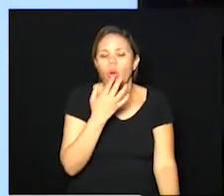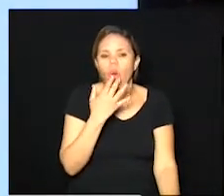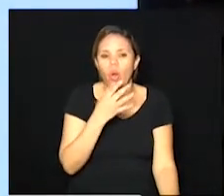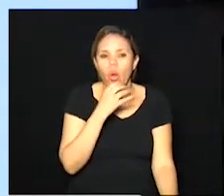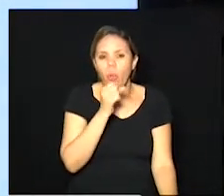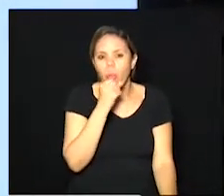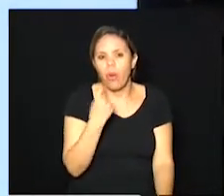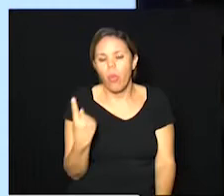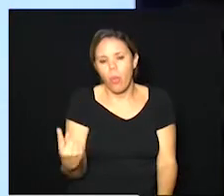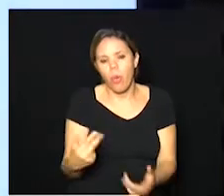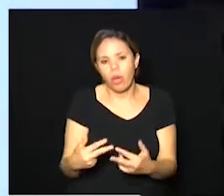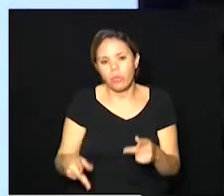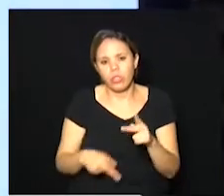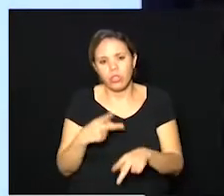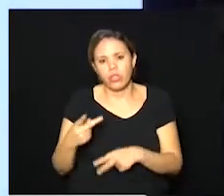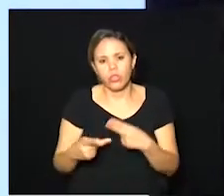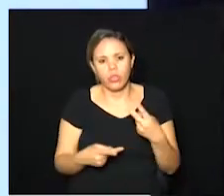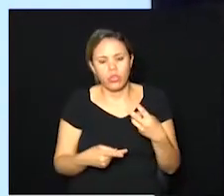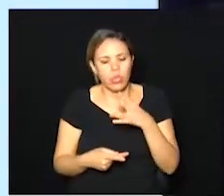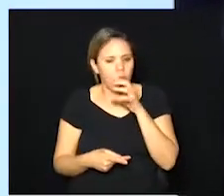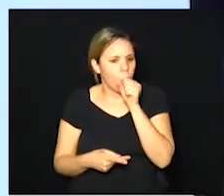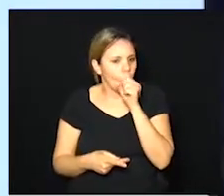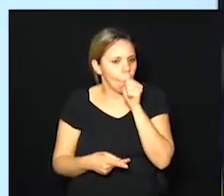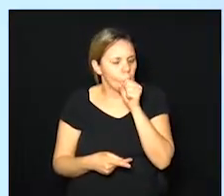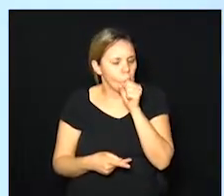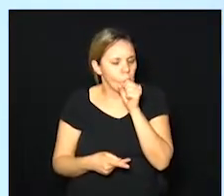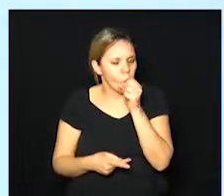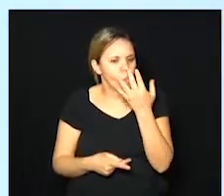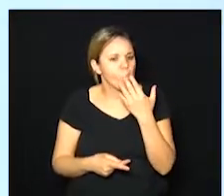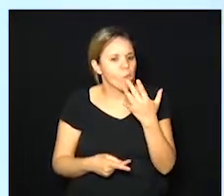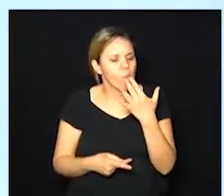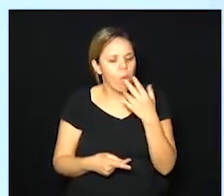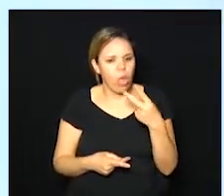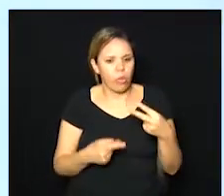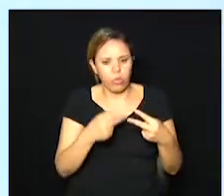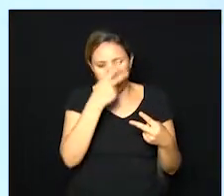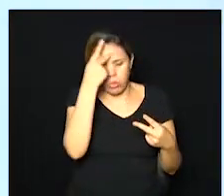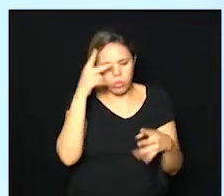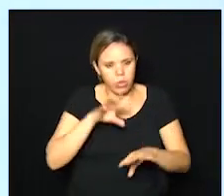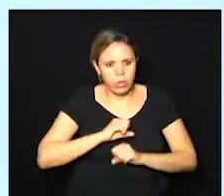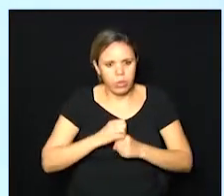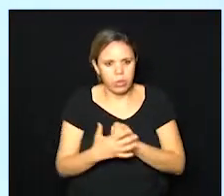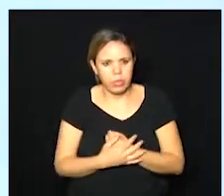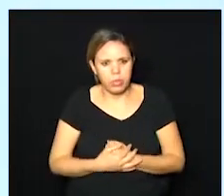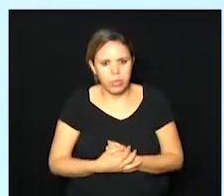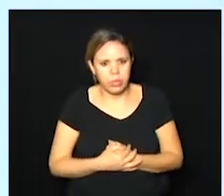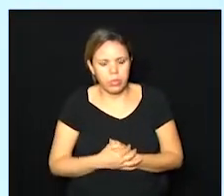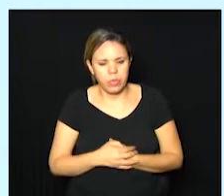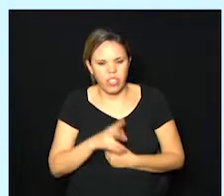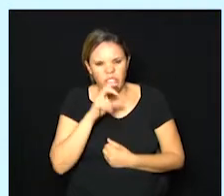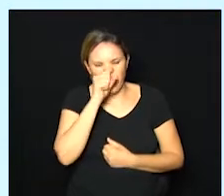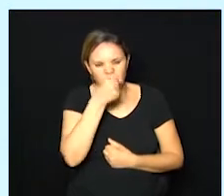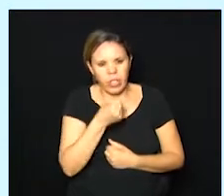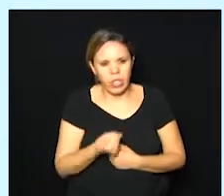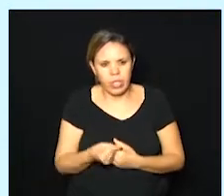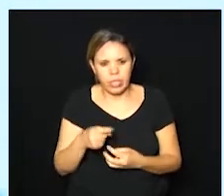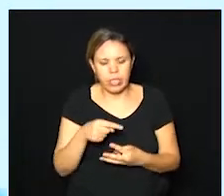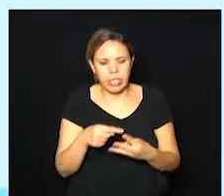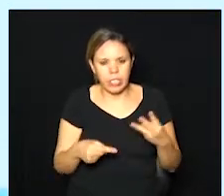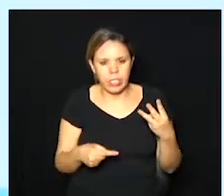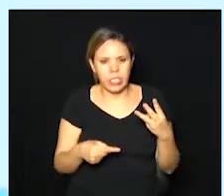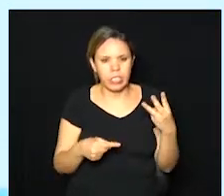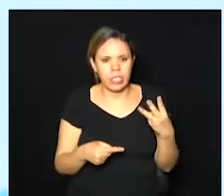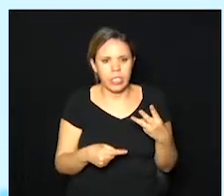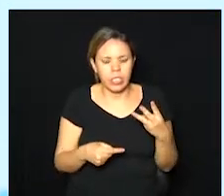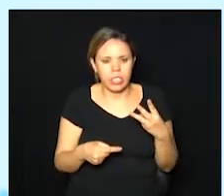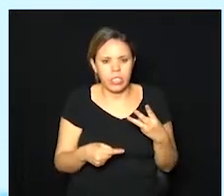caso a laranja dois casos a mais laranja um pouco mais forte são três casos